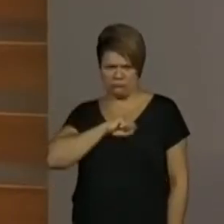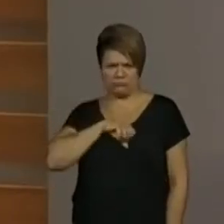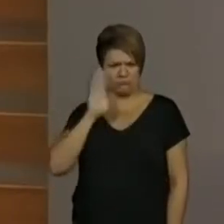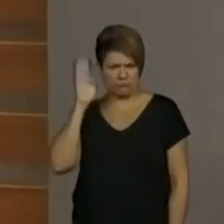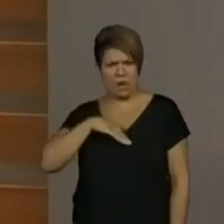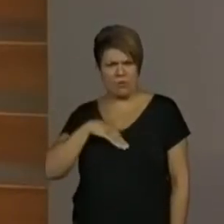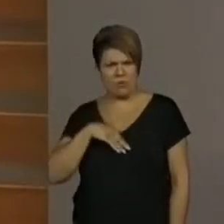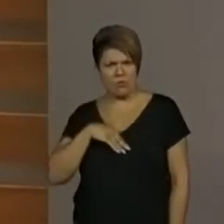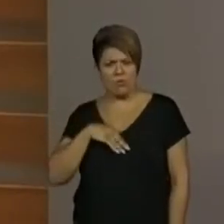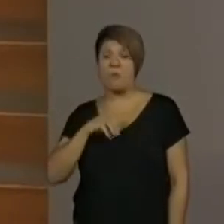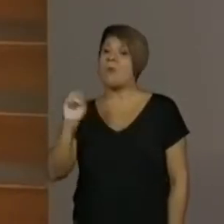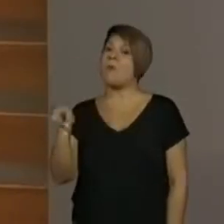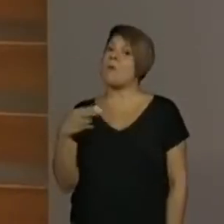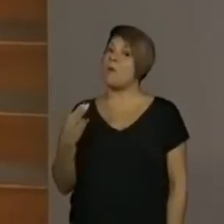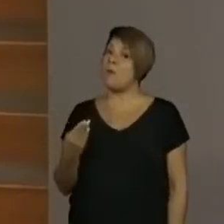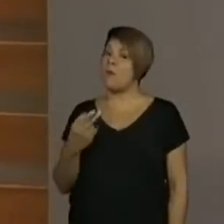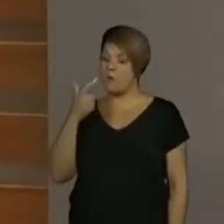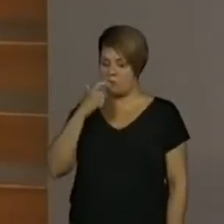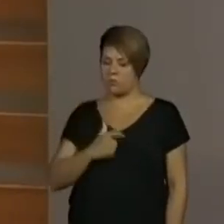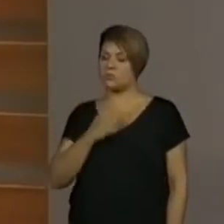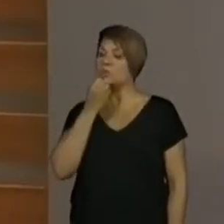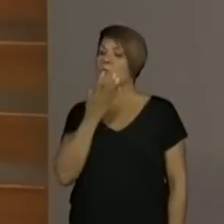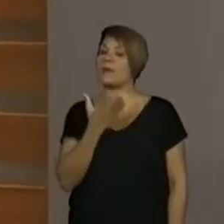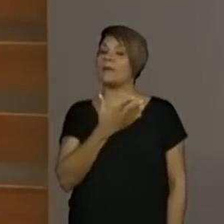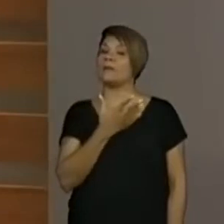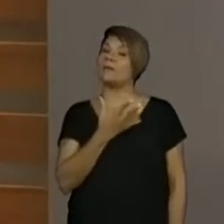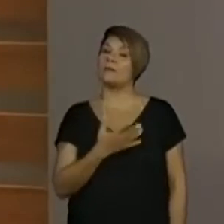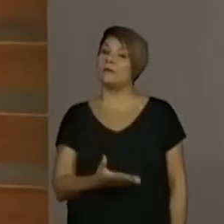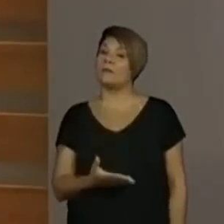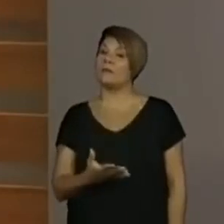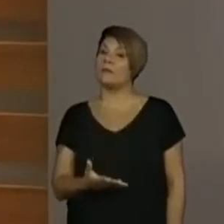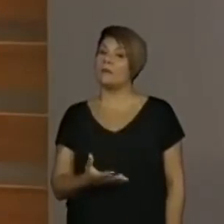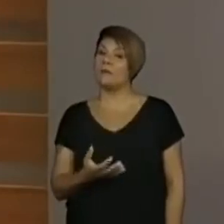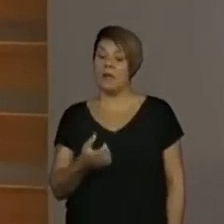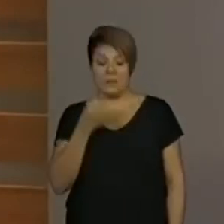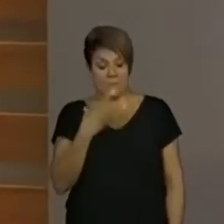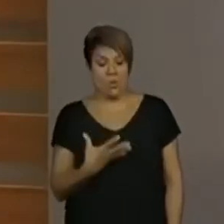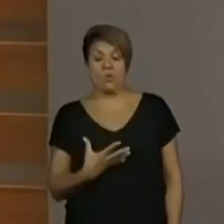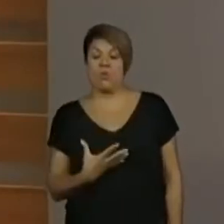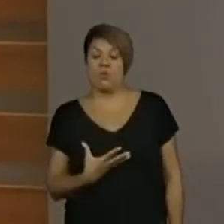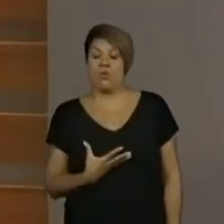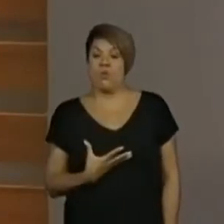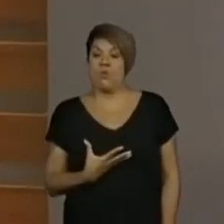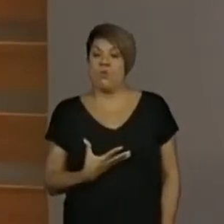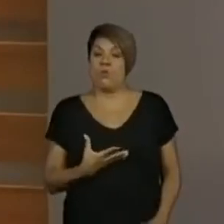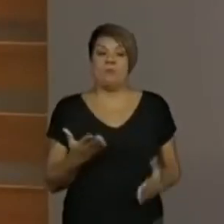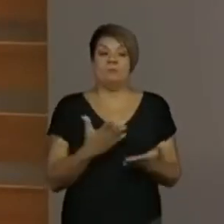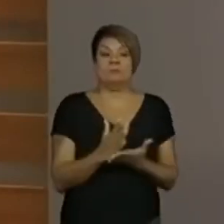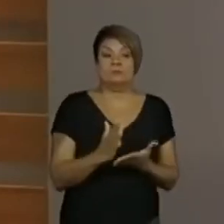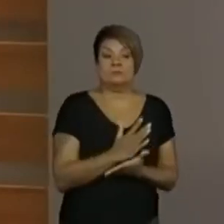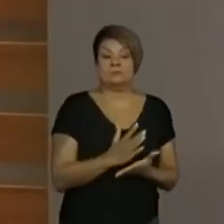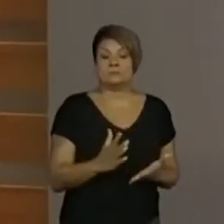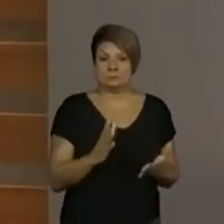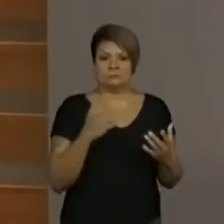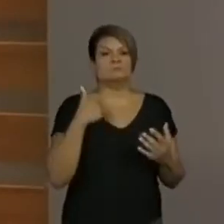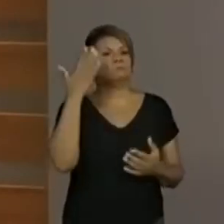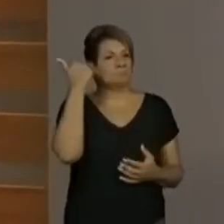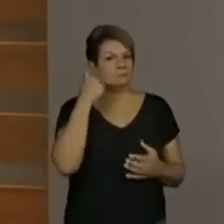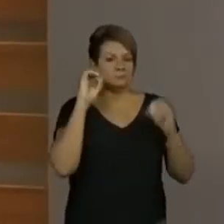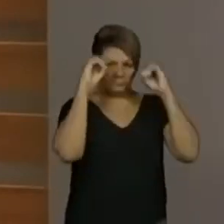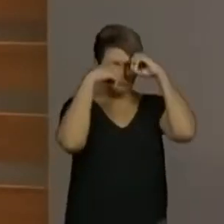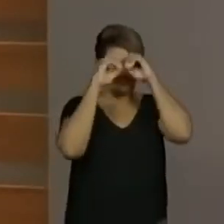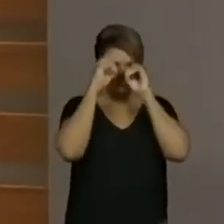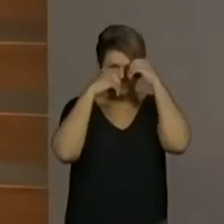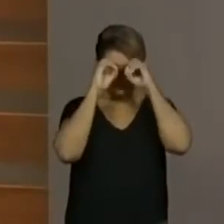Ou ele é um personagem que... Do bem? Porque eu preciso entender isso quando eu tô lendo. Eu sei que o noturno